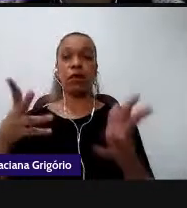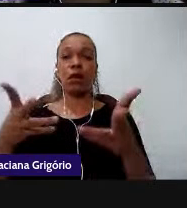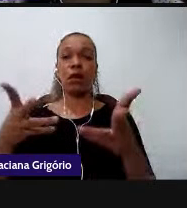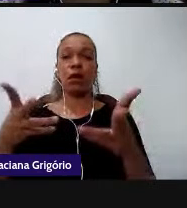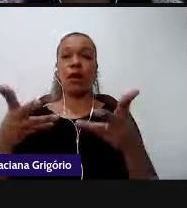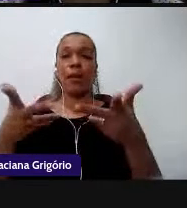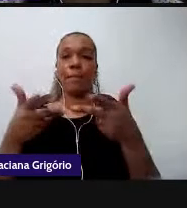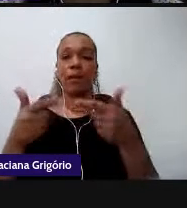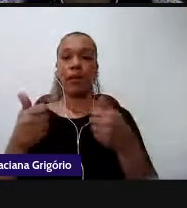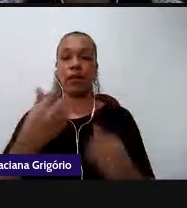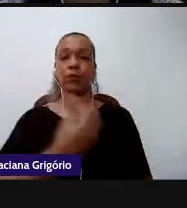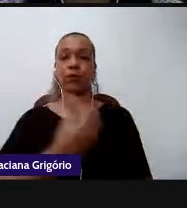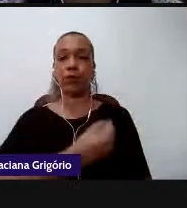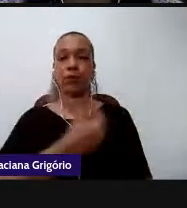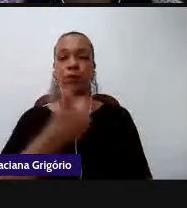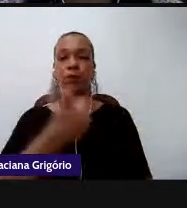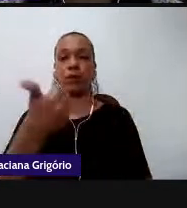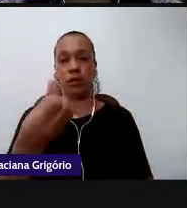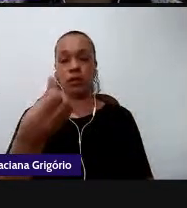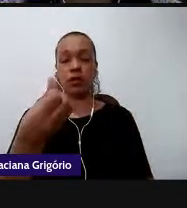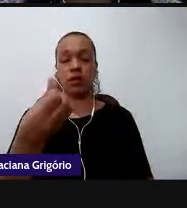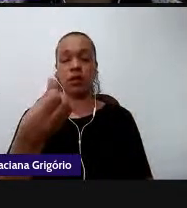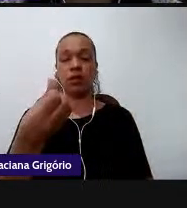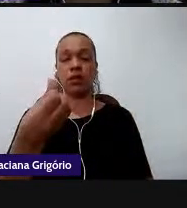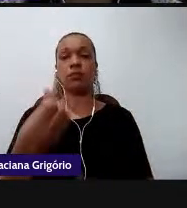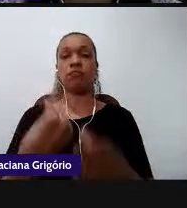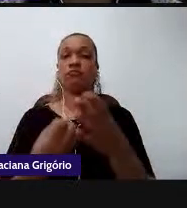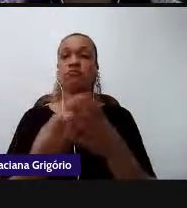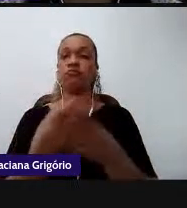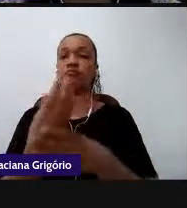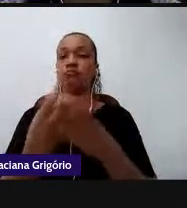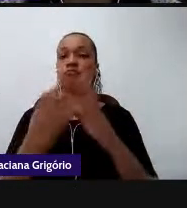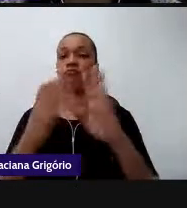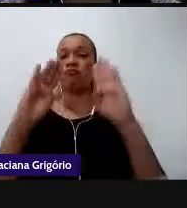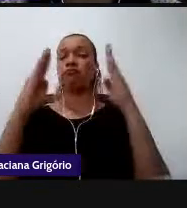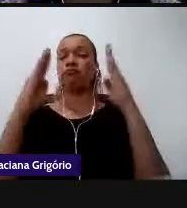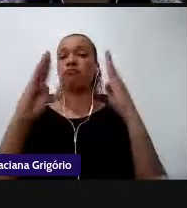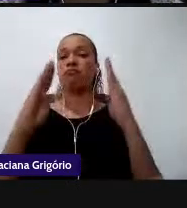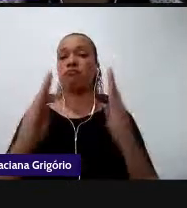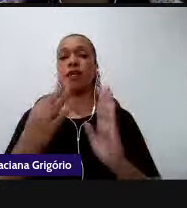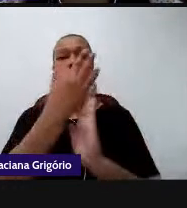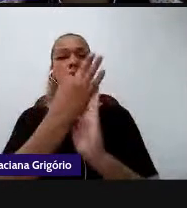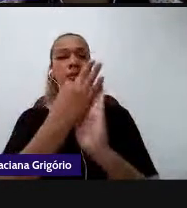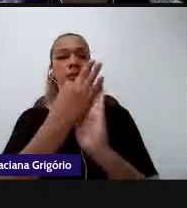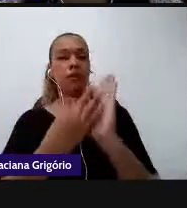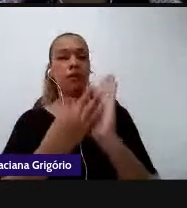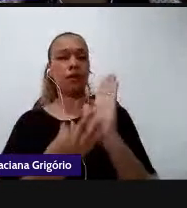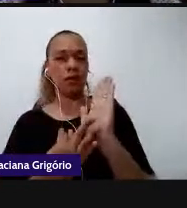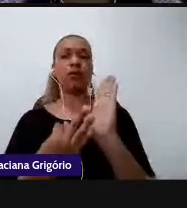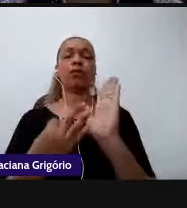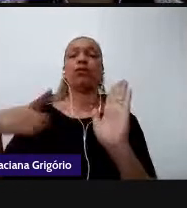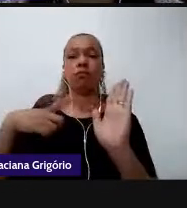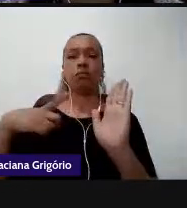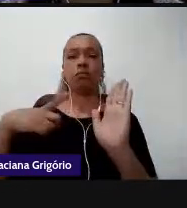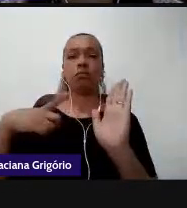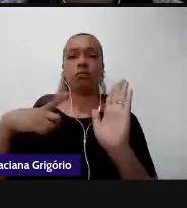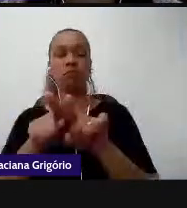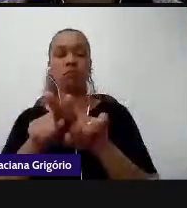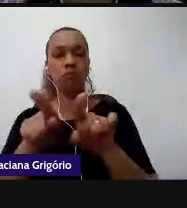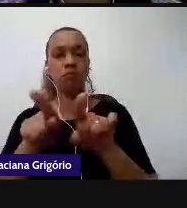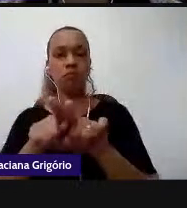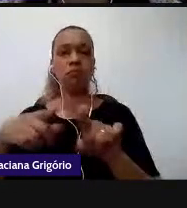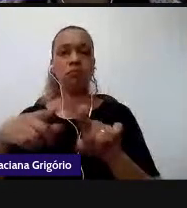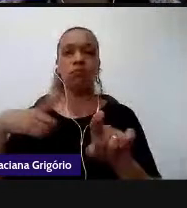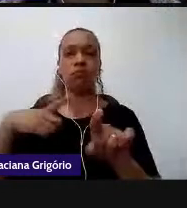analisar e textos orais considerando sua adequação aos contextos de produção e aí eu tenho elementos relacionados a